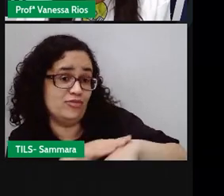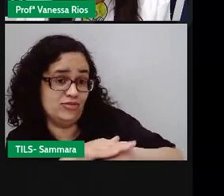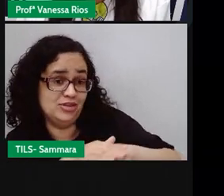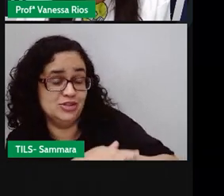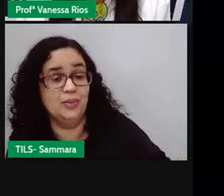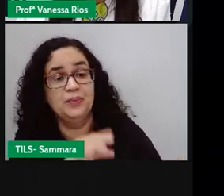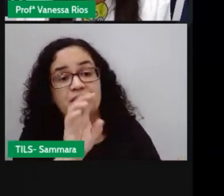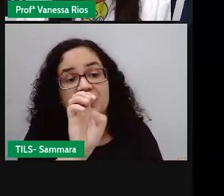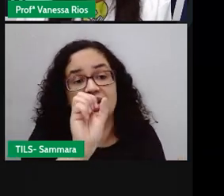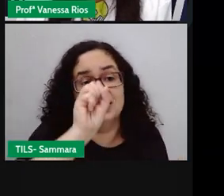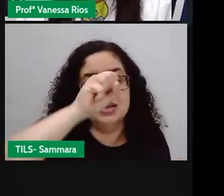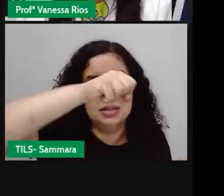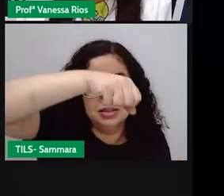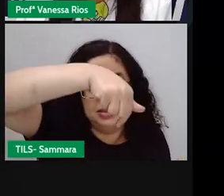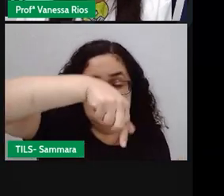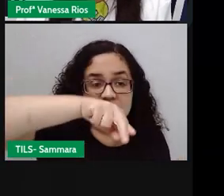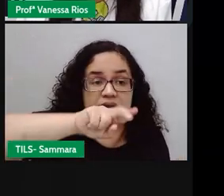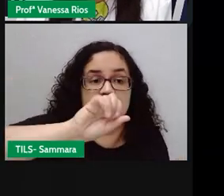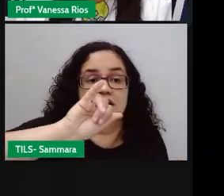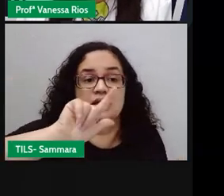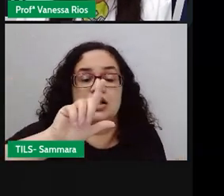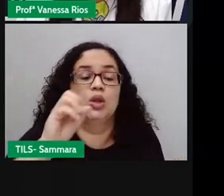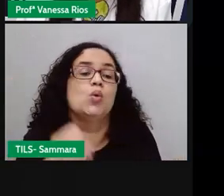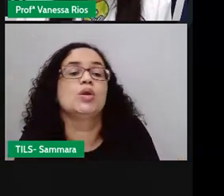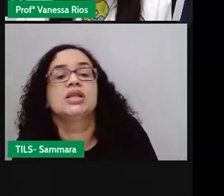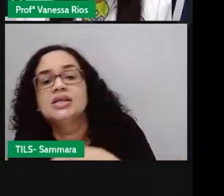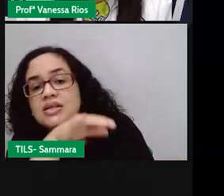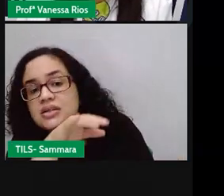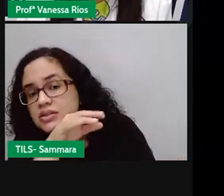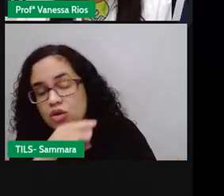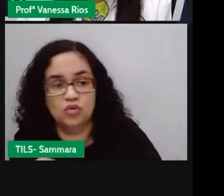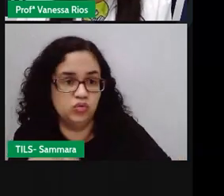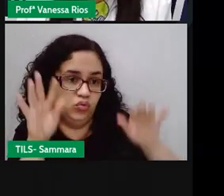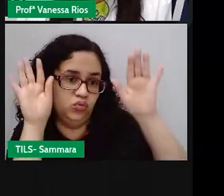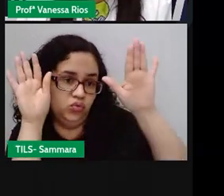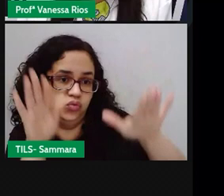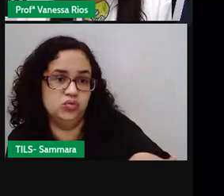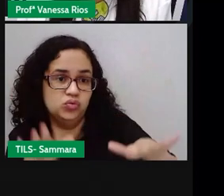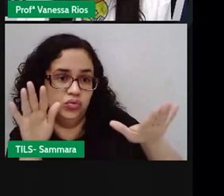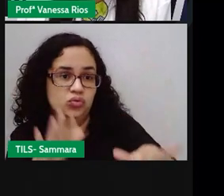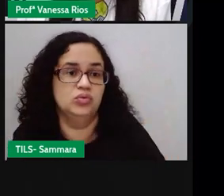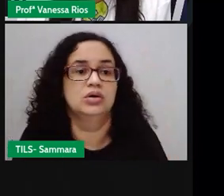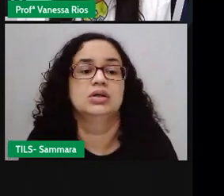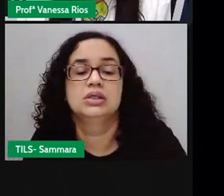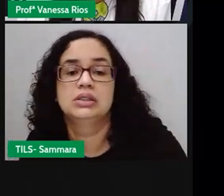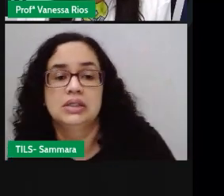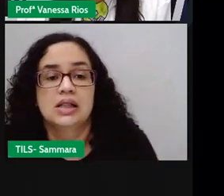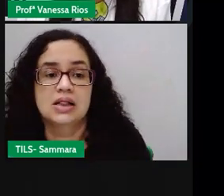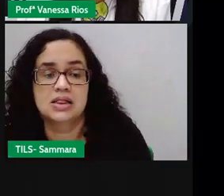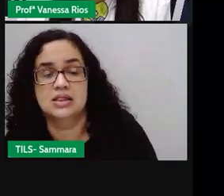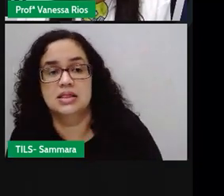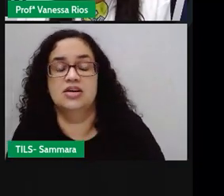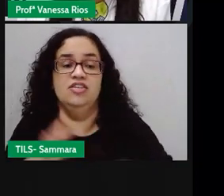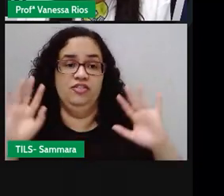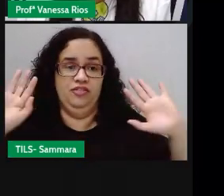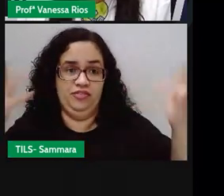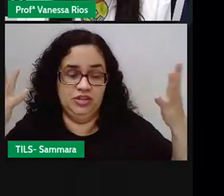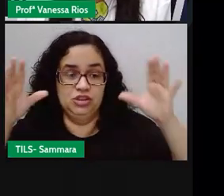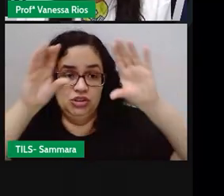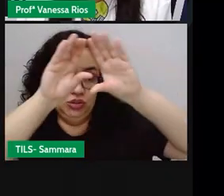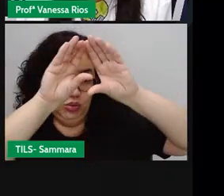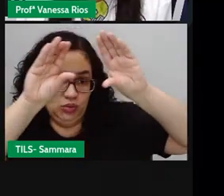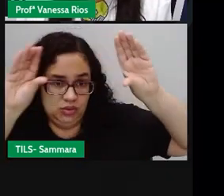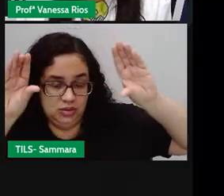descendo da árvore. Bichos como nós que não voam não têm chances de aparecer na festa no céu.